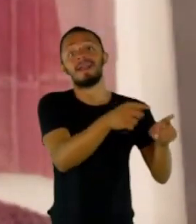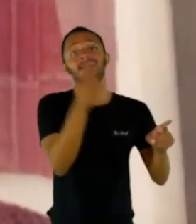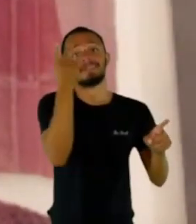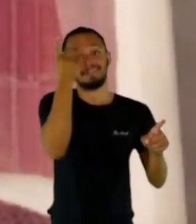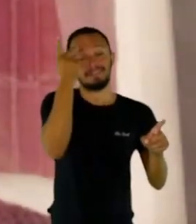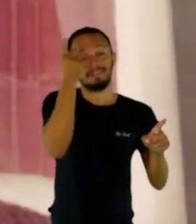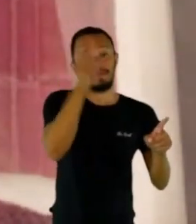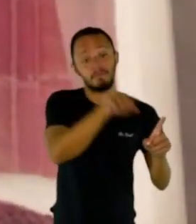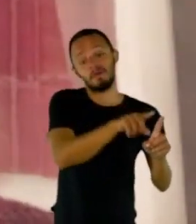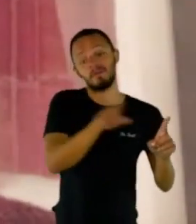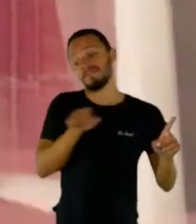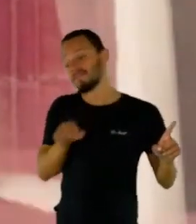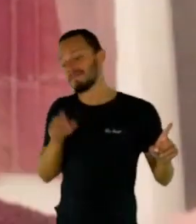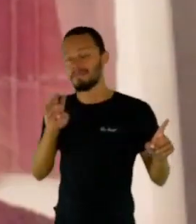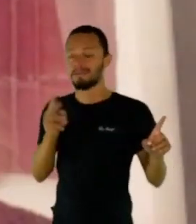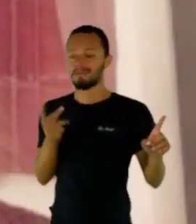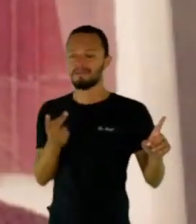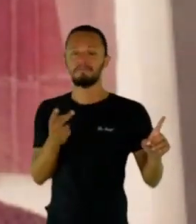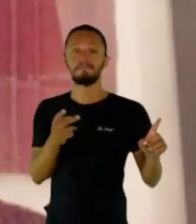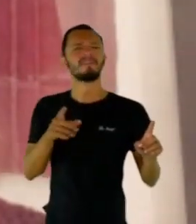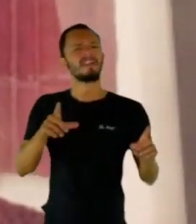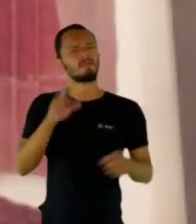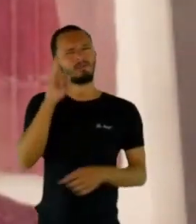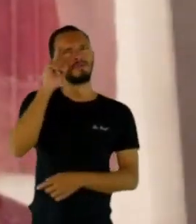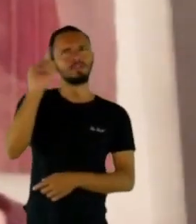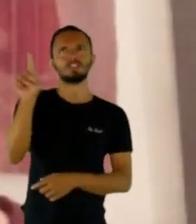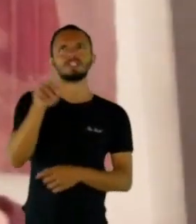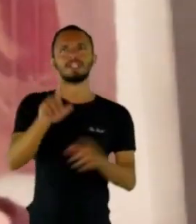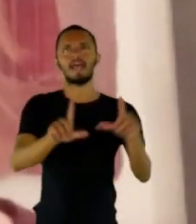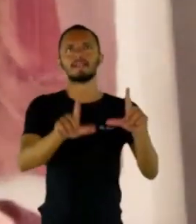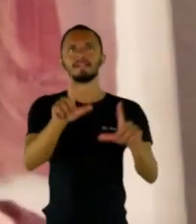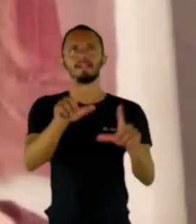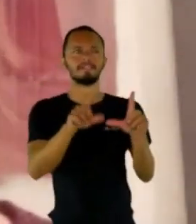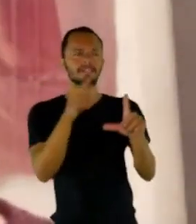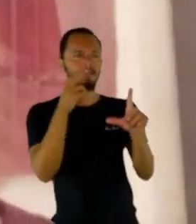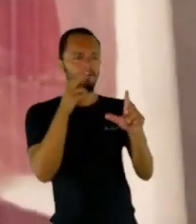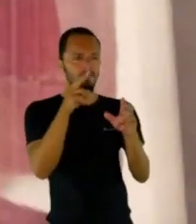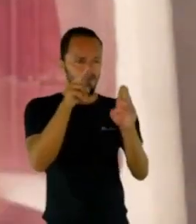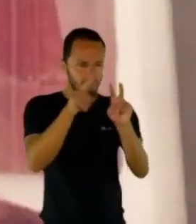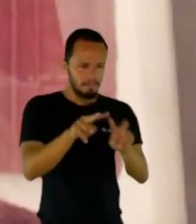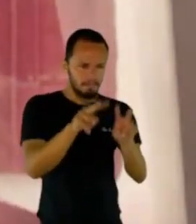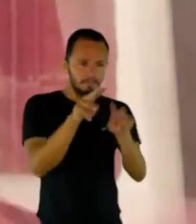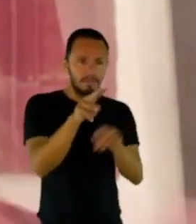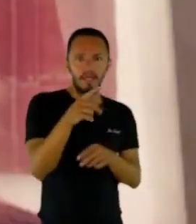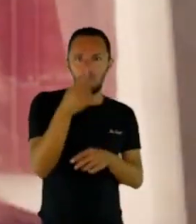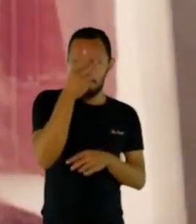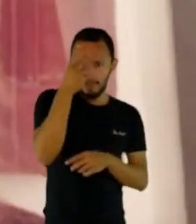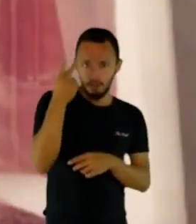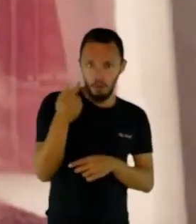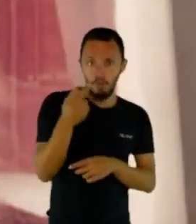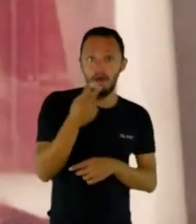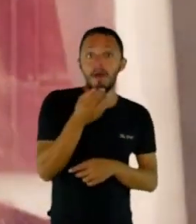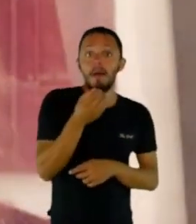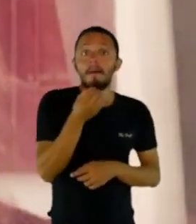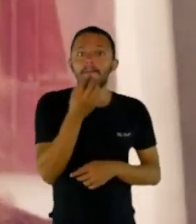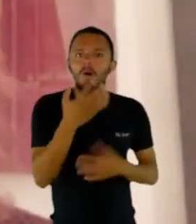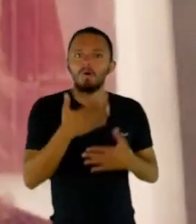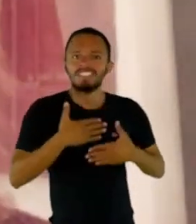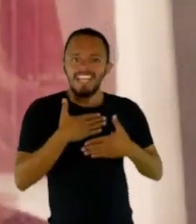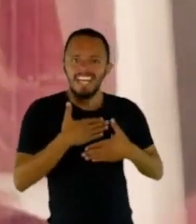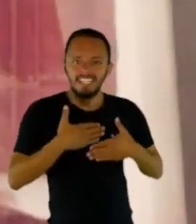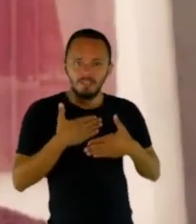coluna da Ana Marina, ela falando sobre pessoas que não têm bom senso ao se vestir. Mandei um texto para ela. Ela